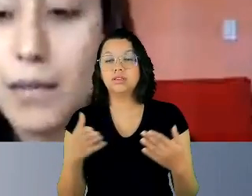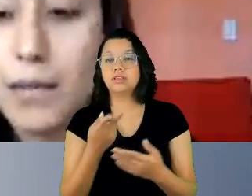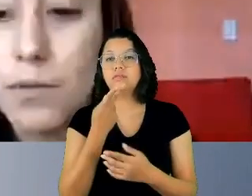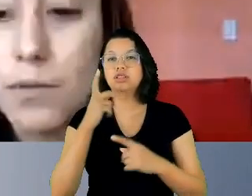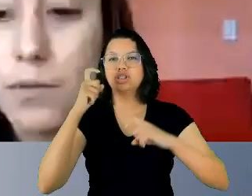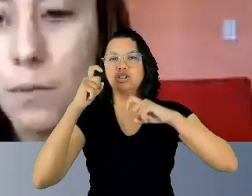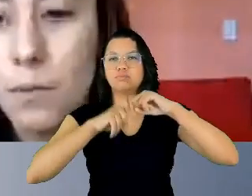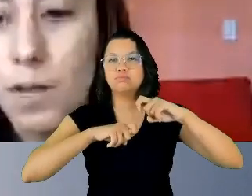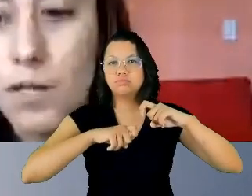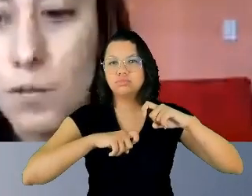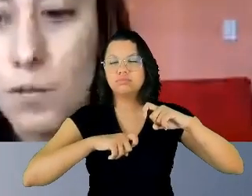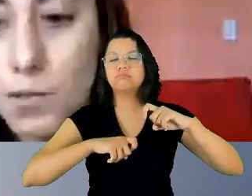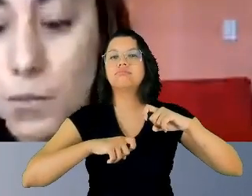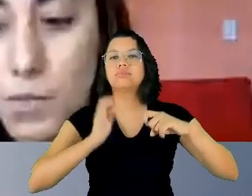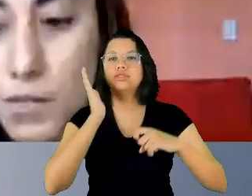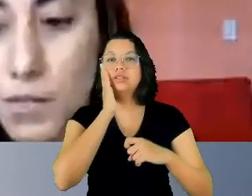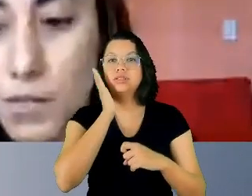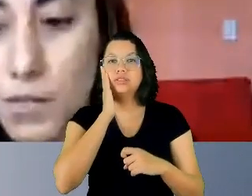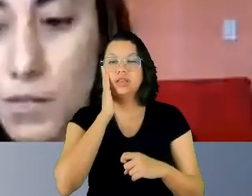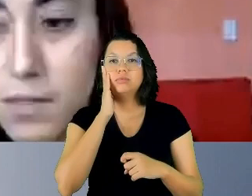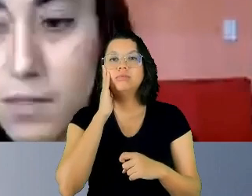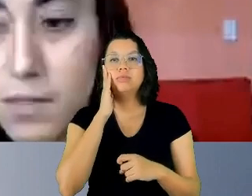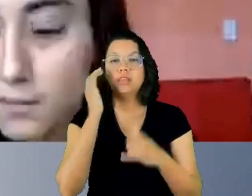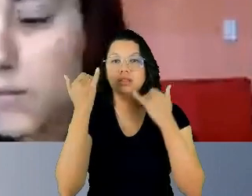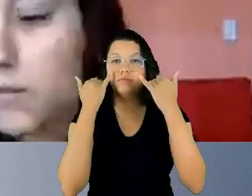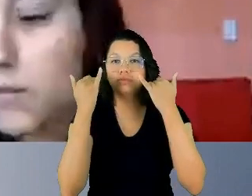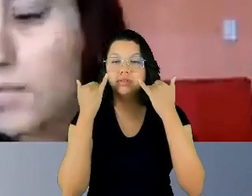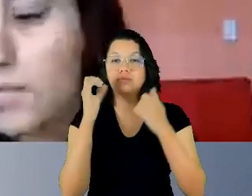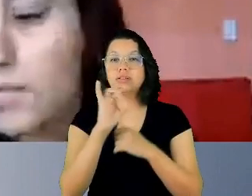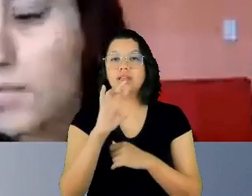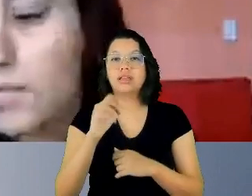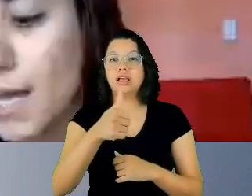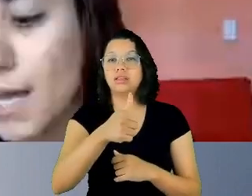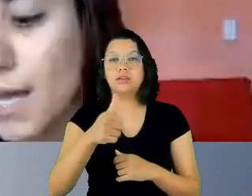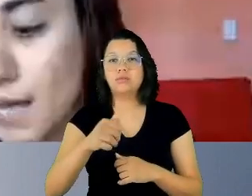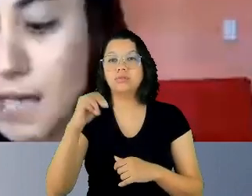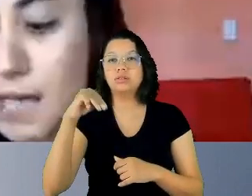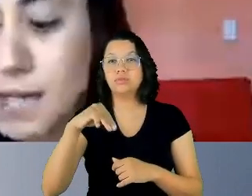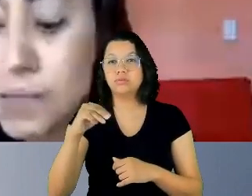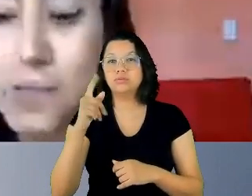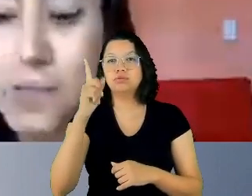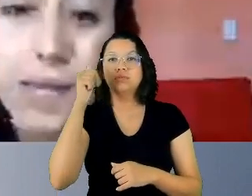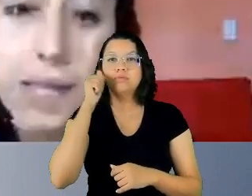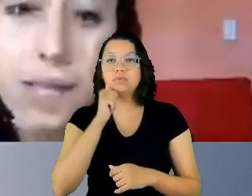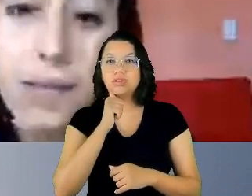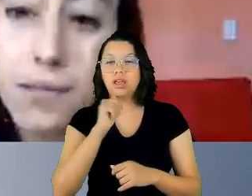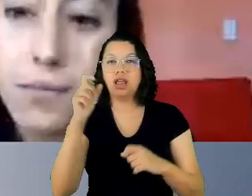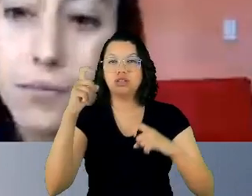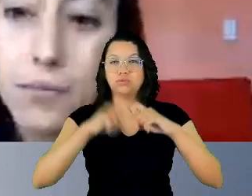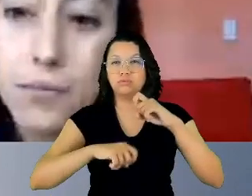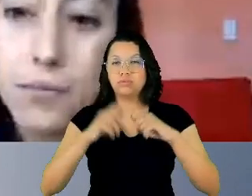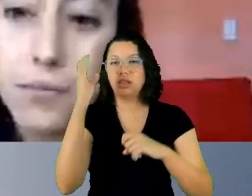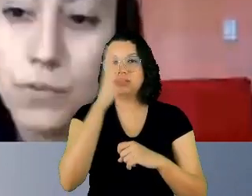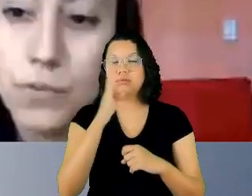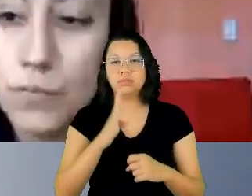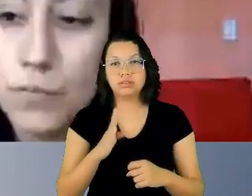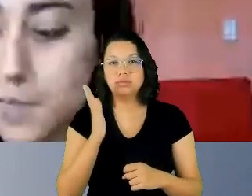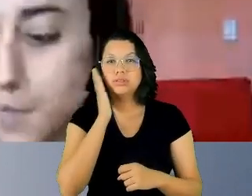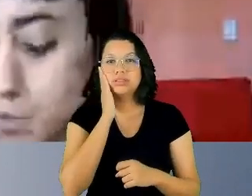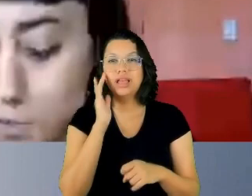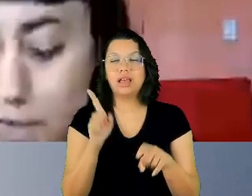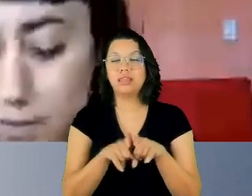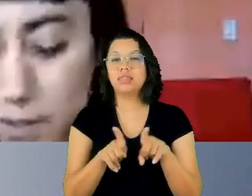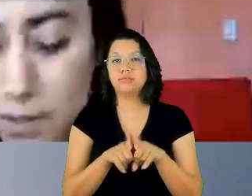a cada 11 minutos uma mulher é estuprada no Brasil. A gente sabe também que uma em três mulheres no mundo é vítima de